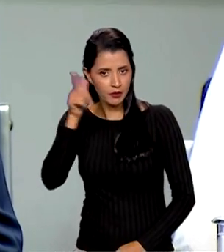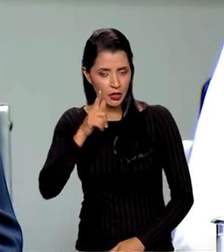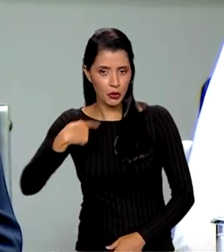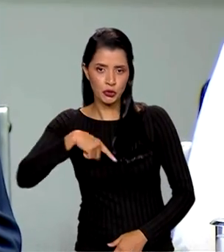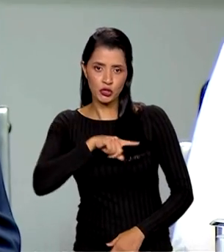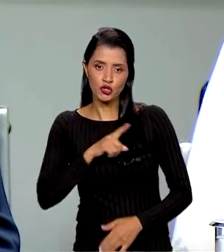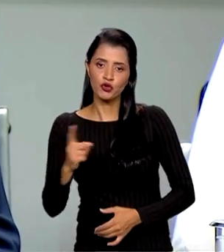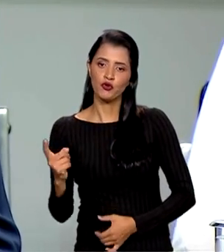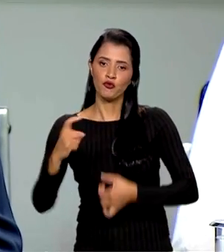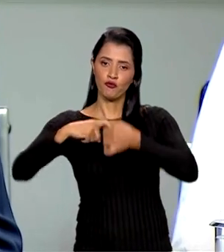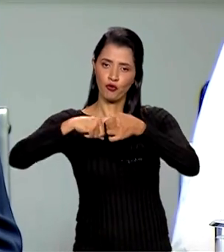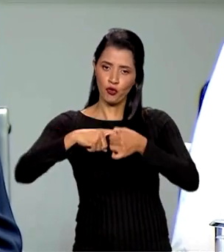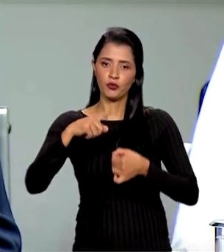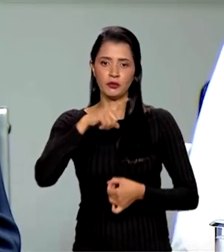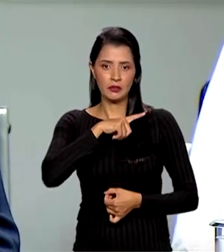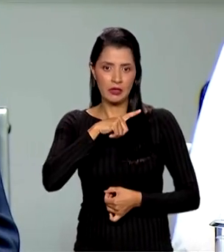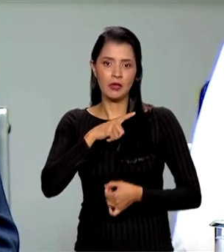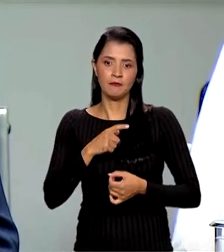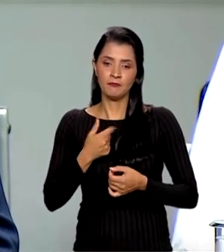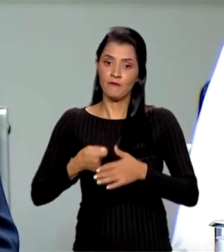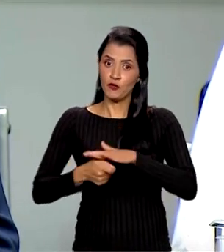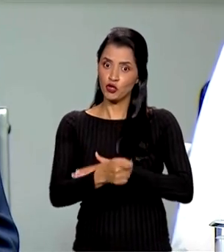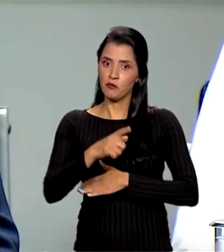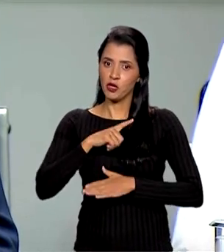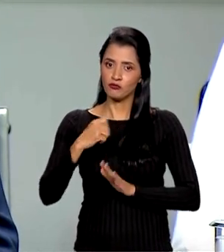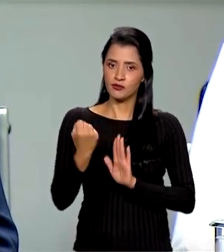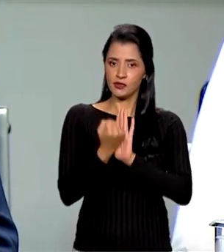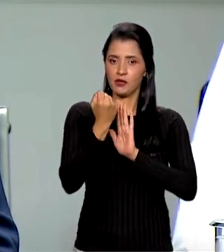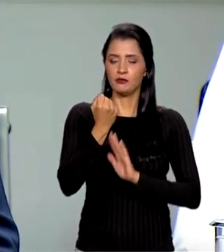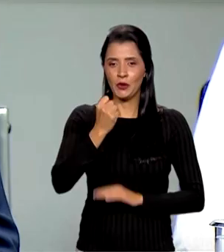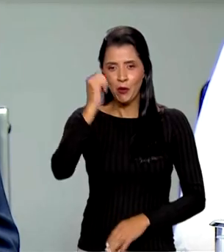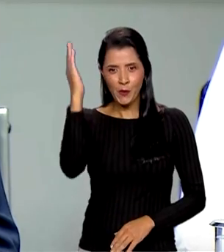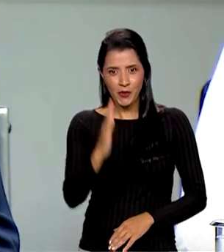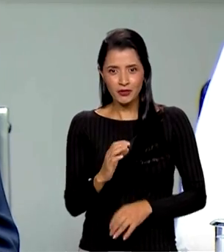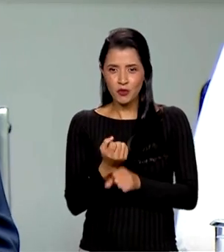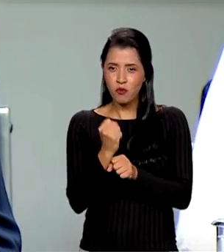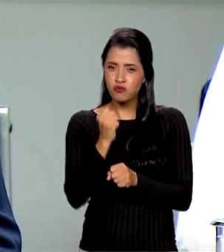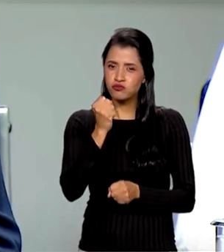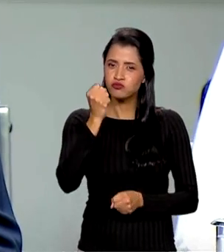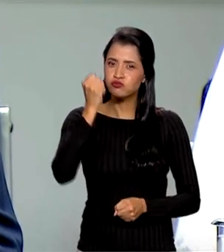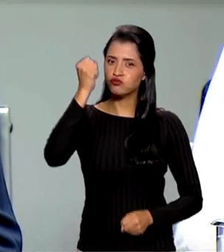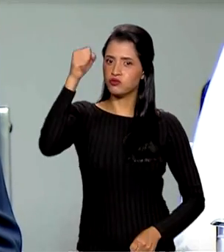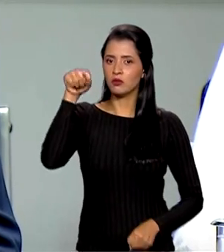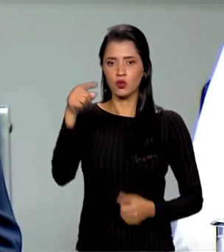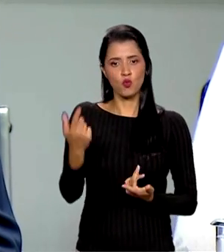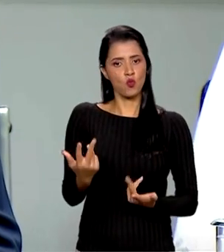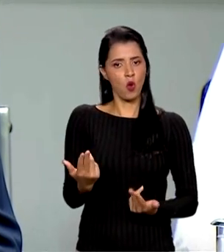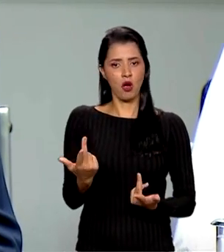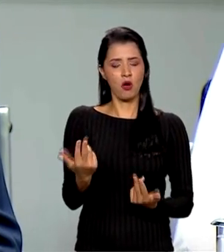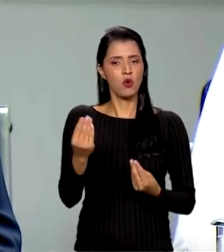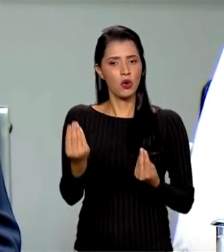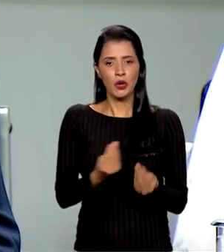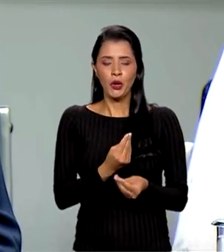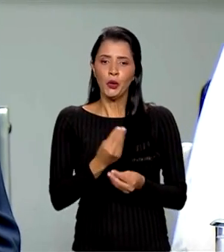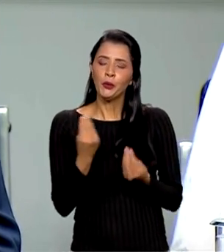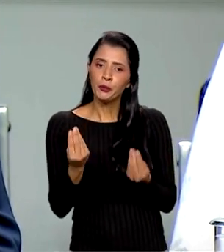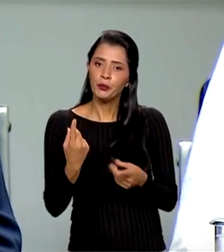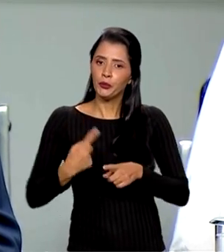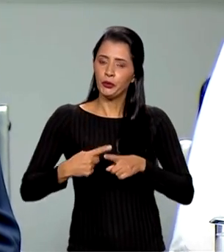voltemos a obter o grau de investimento. Um país do tamanho do Brasil não tem sentido